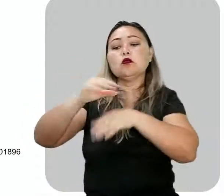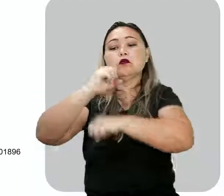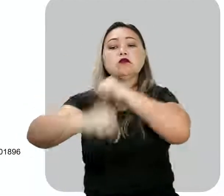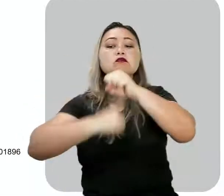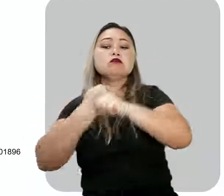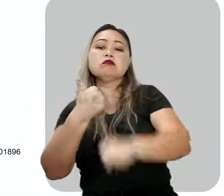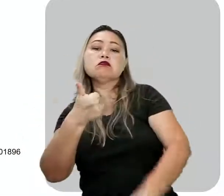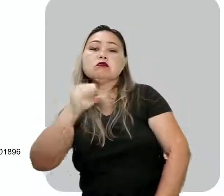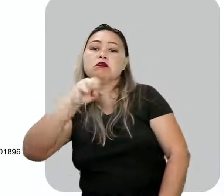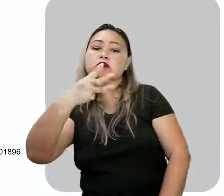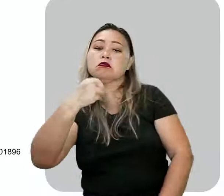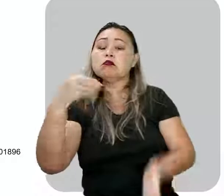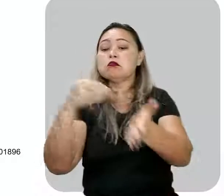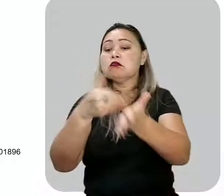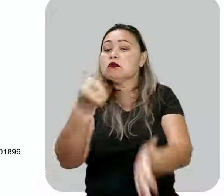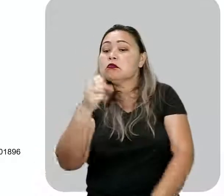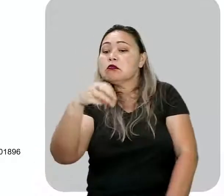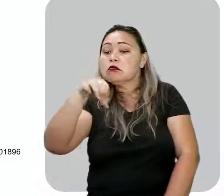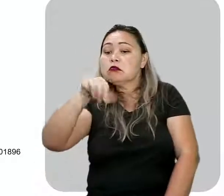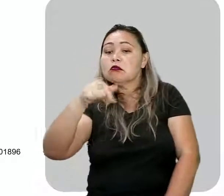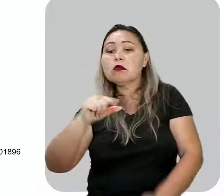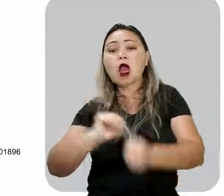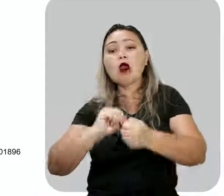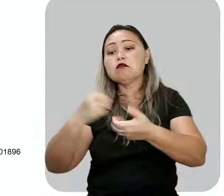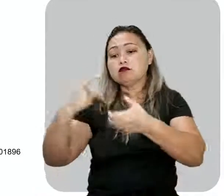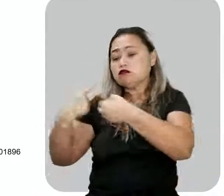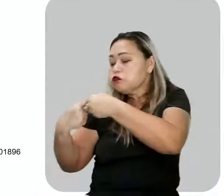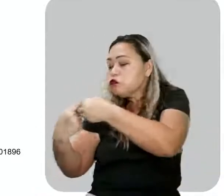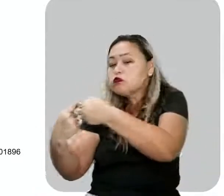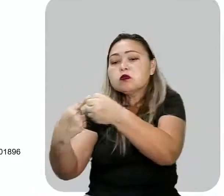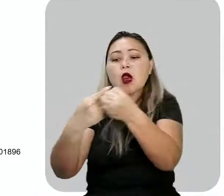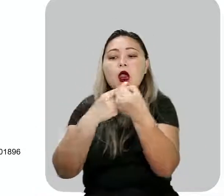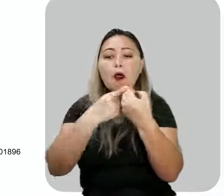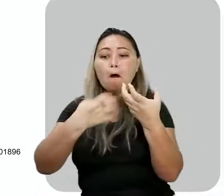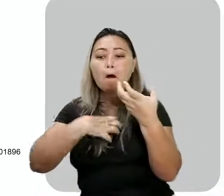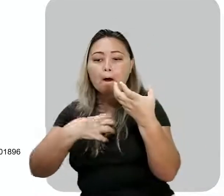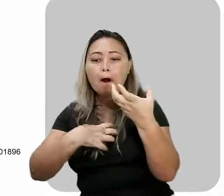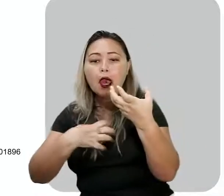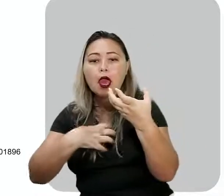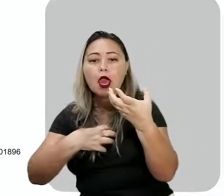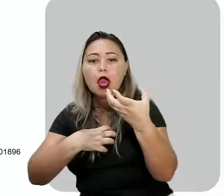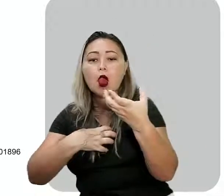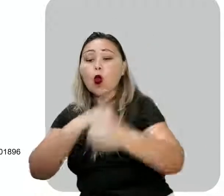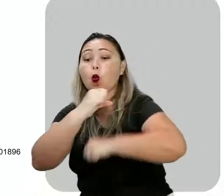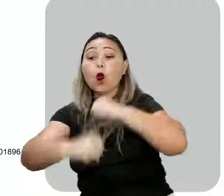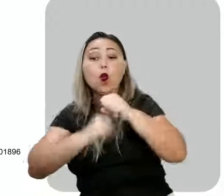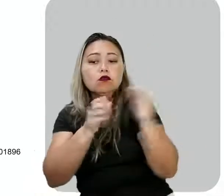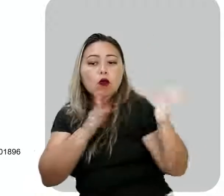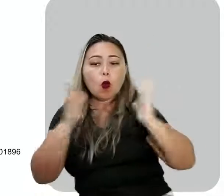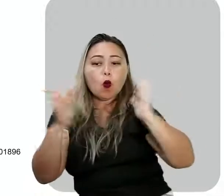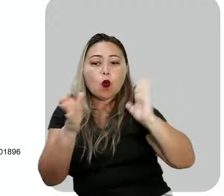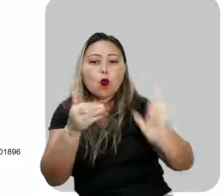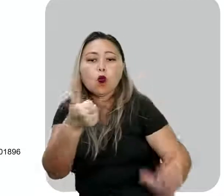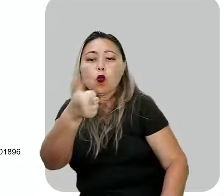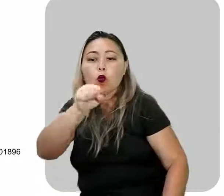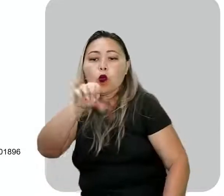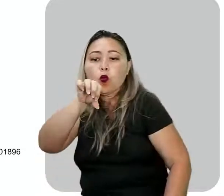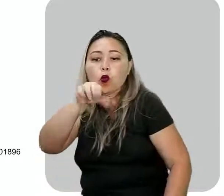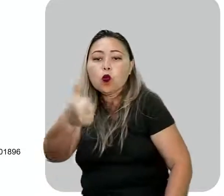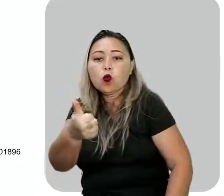1897, que ocorreu no interior da Bahia durante o ano de